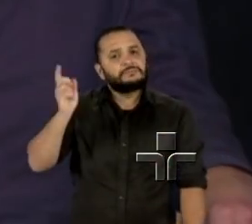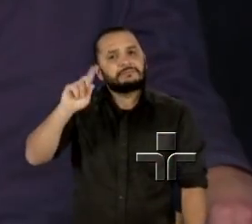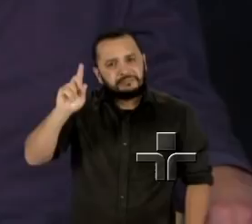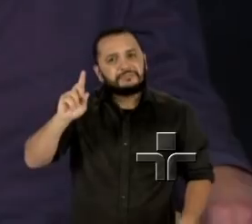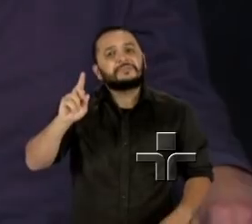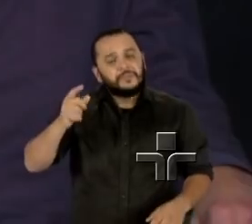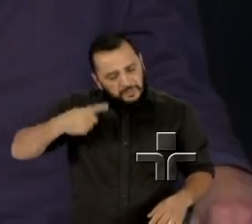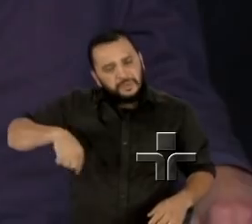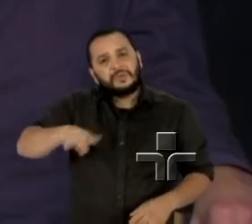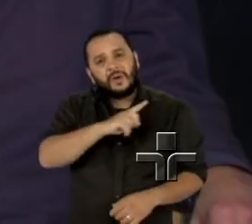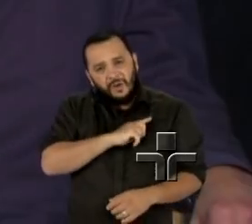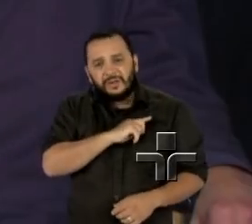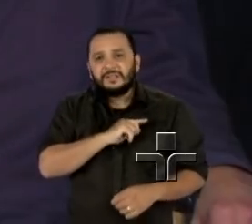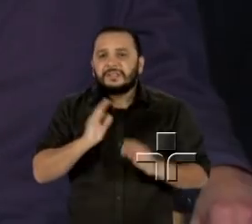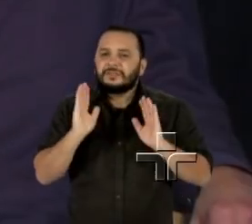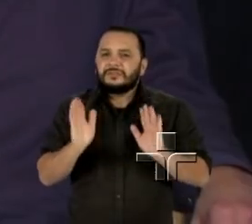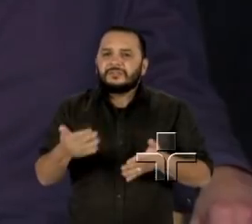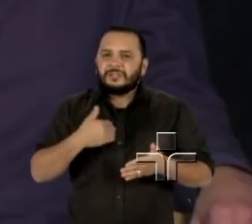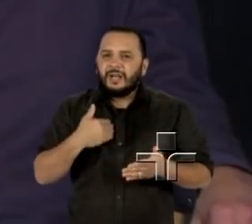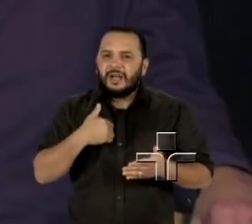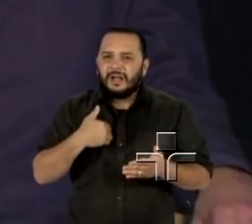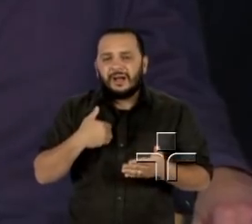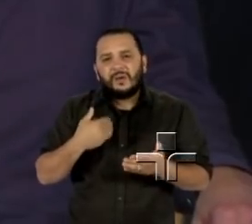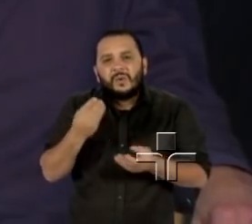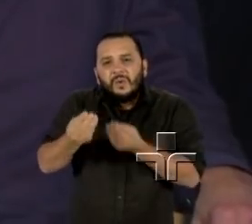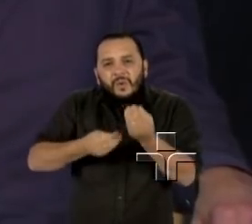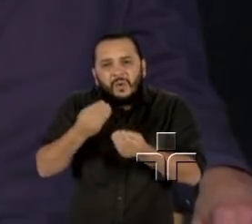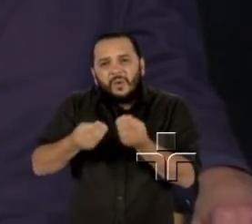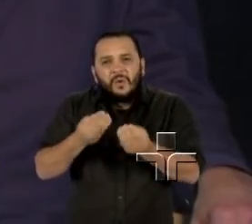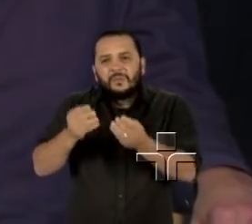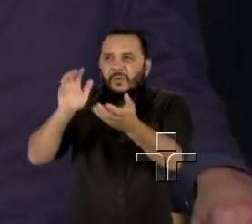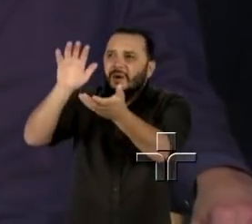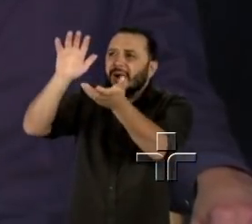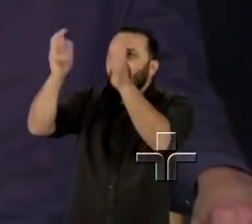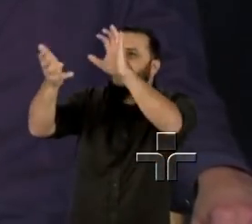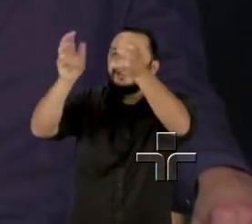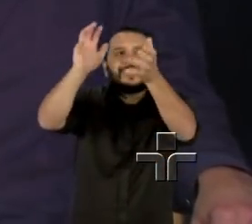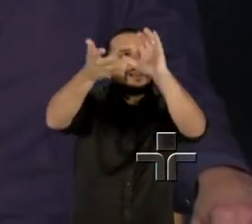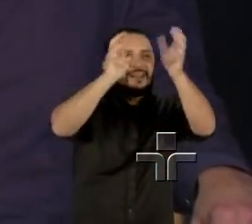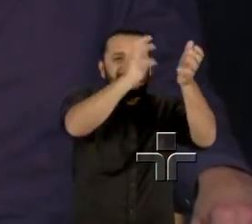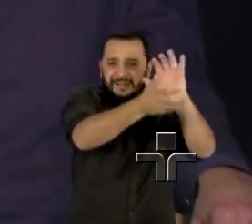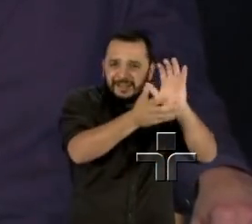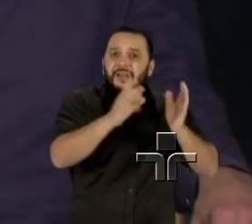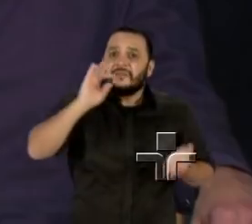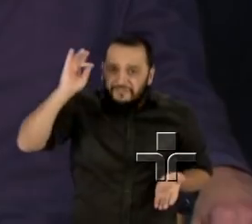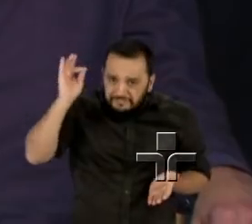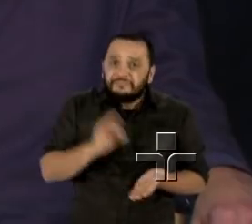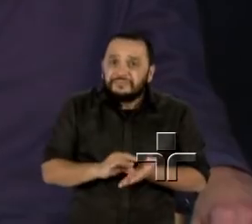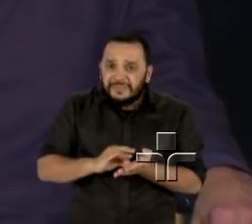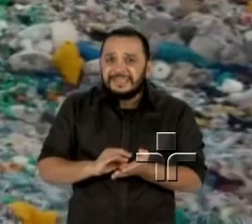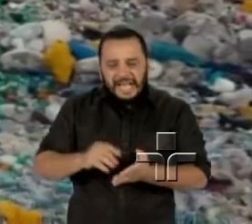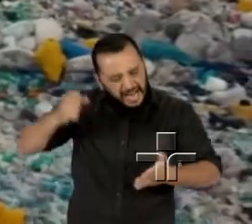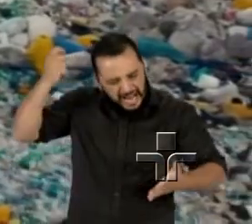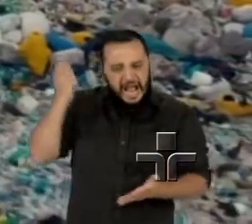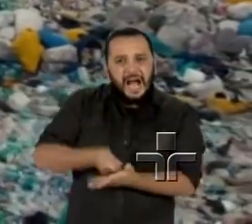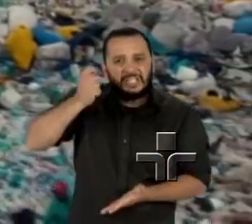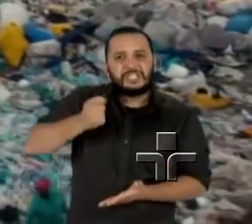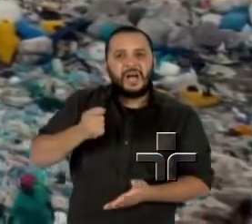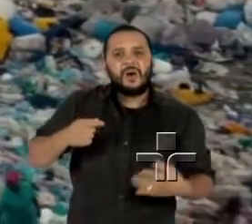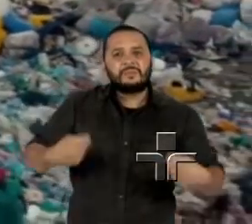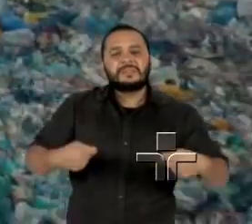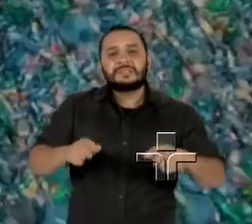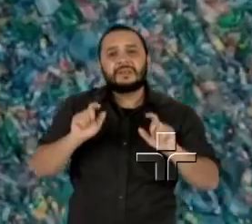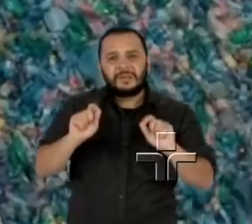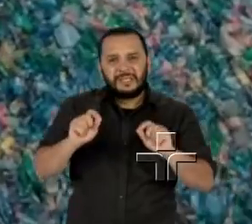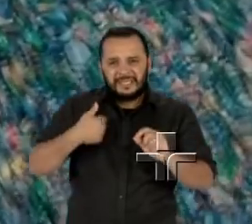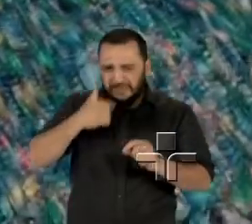questiona a energia gasta na discussão sobre a veracidade das mudanças climáticas e defende uma postura radical, deixar para trás